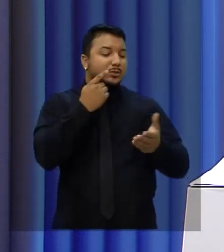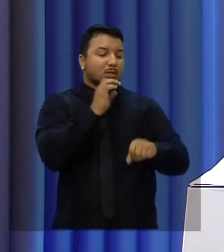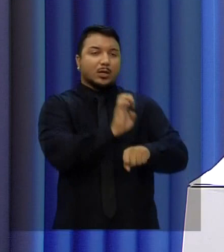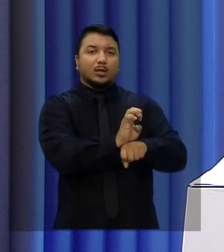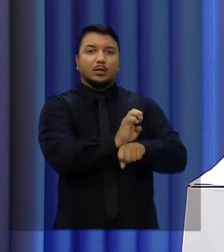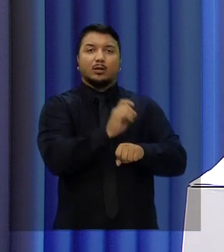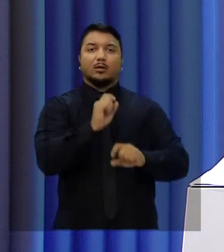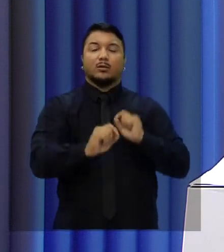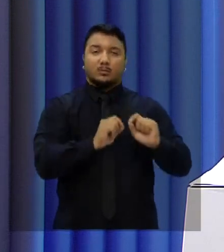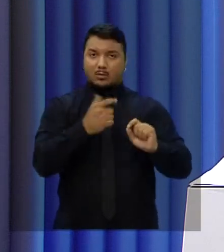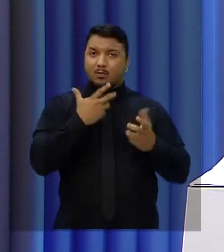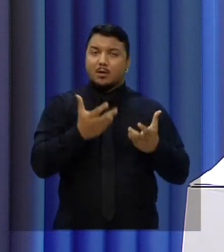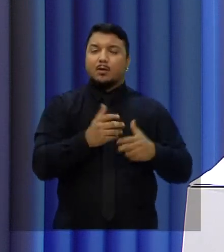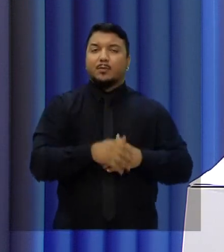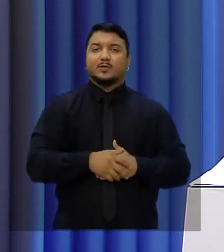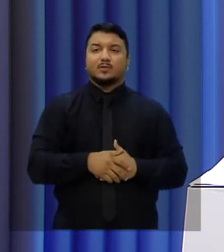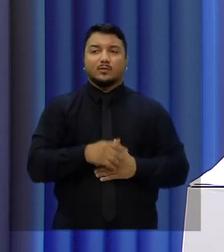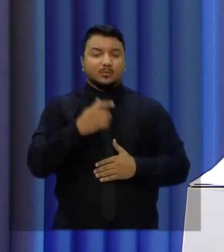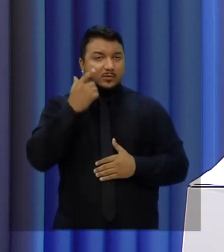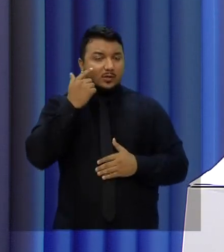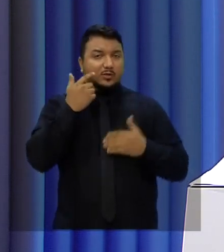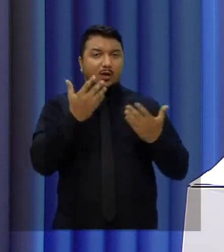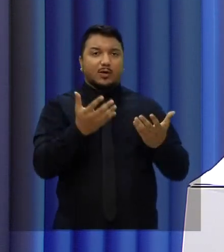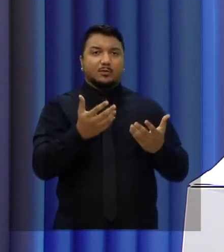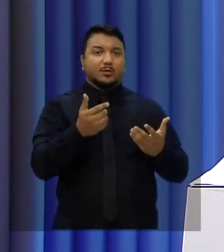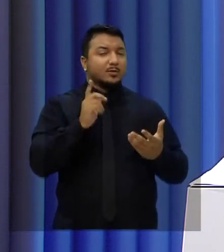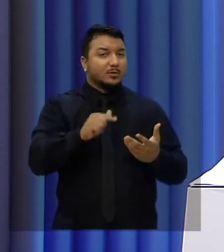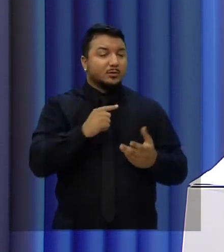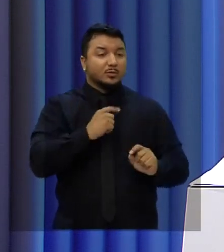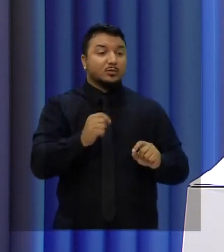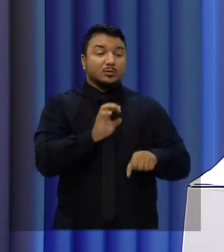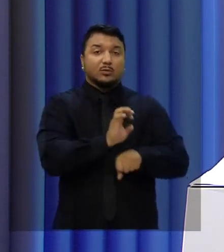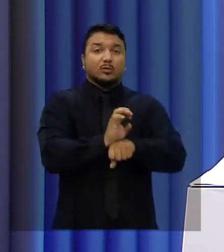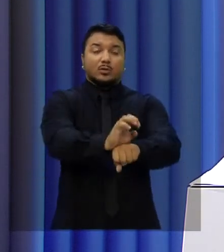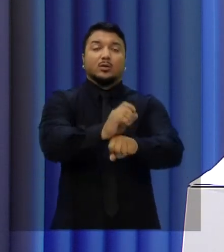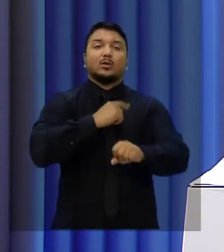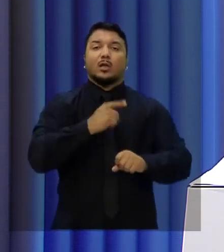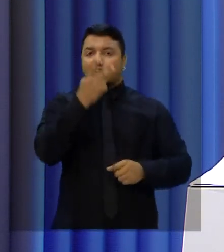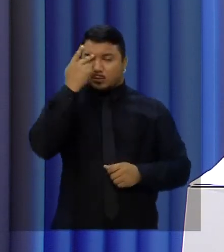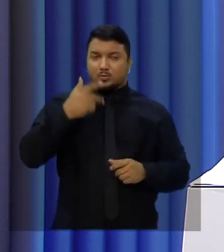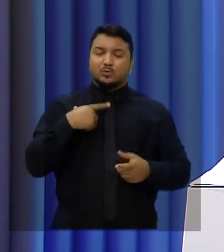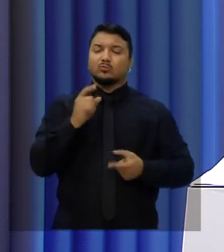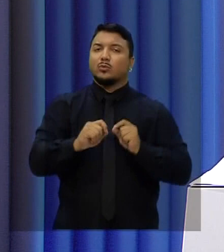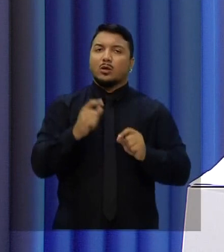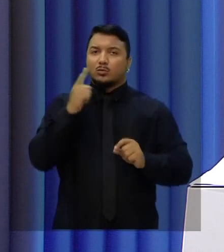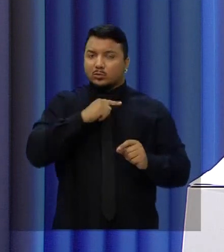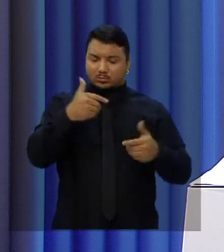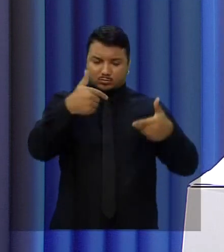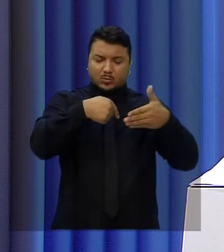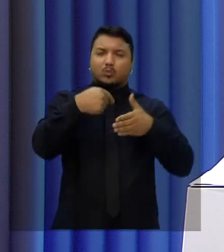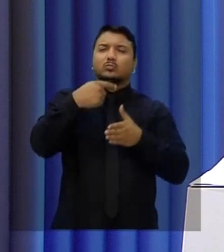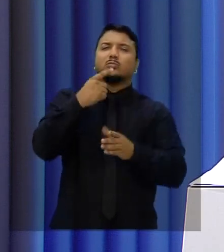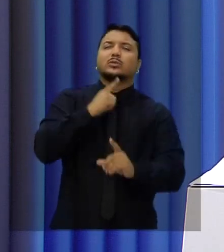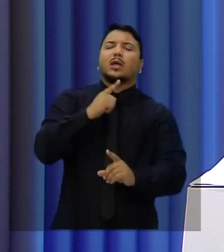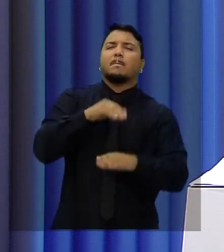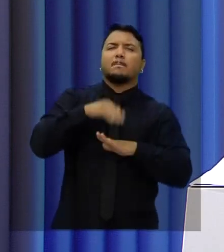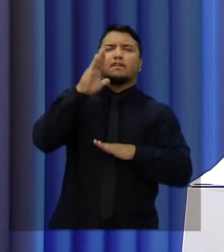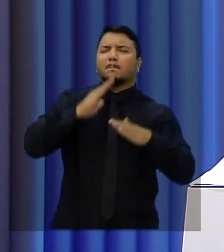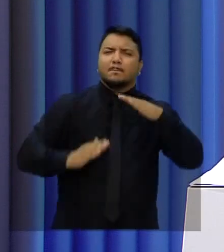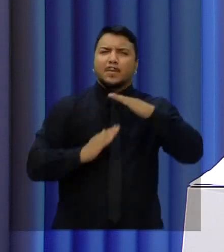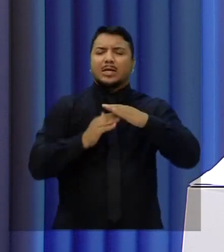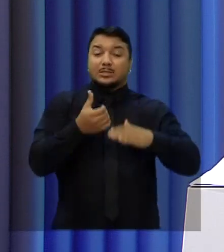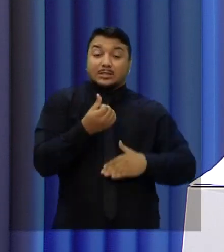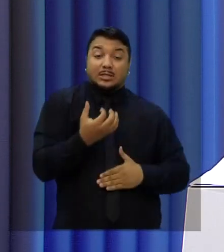cobrado. Eu quero que em qualquer equipamento de saúde do estado, ao paciente ter o diagnóstico, ele leve no máximo 60